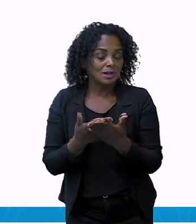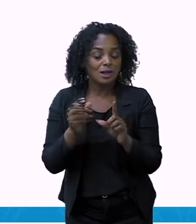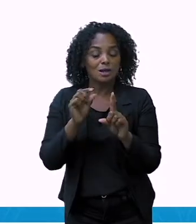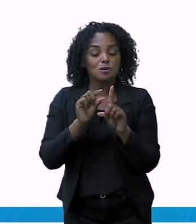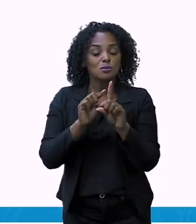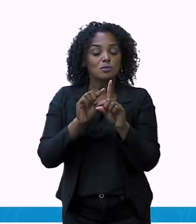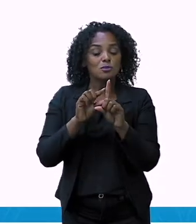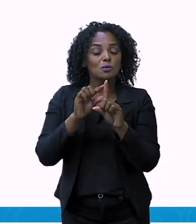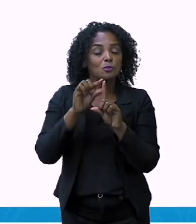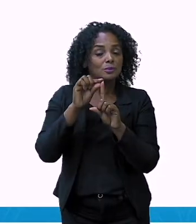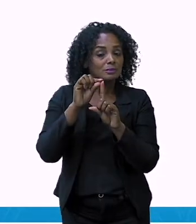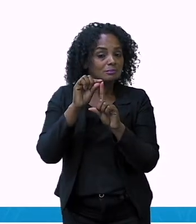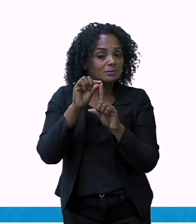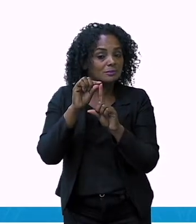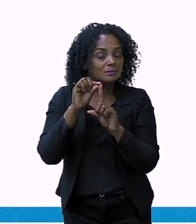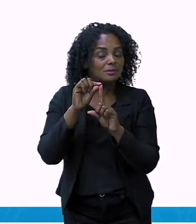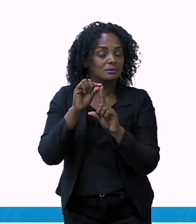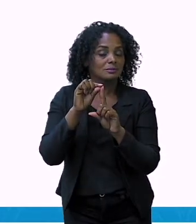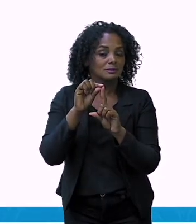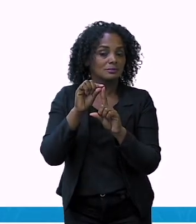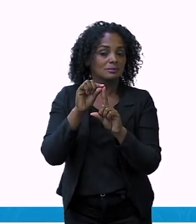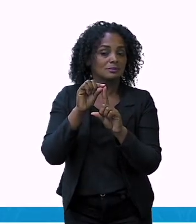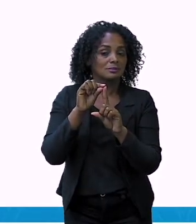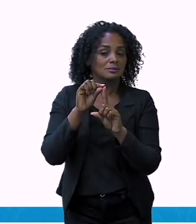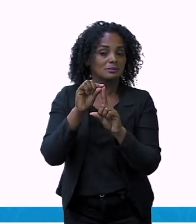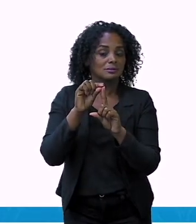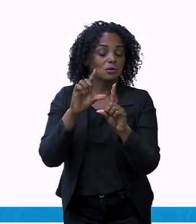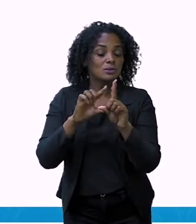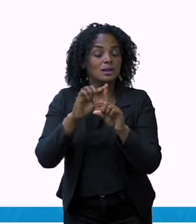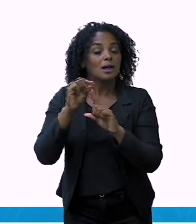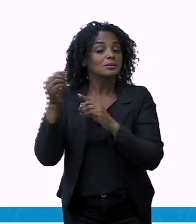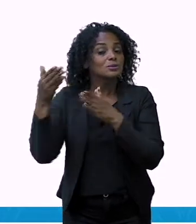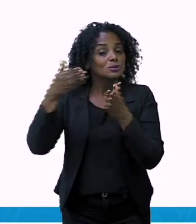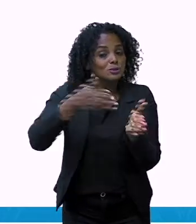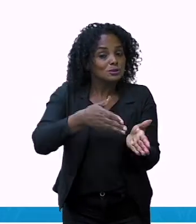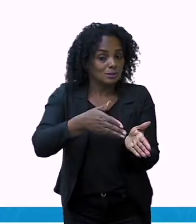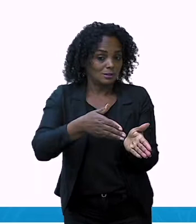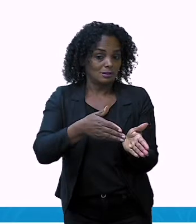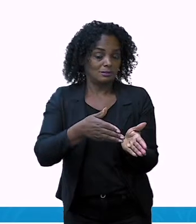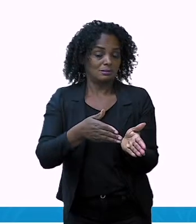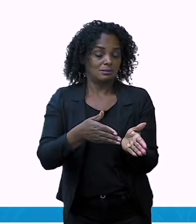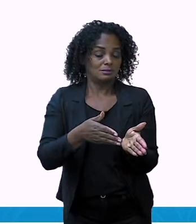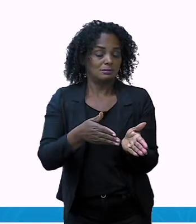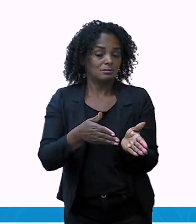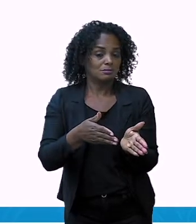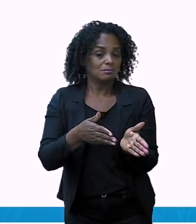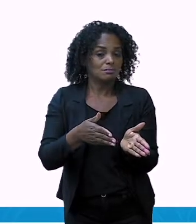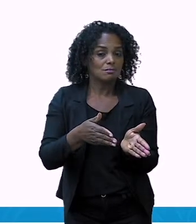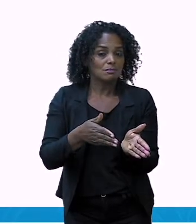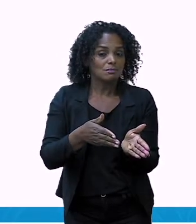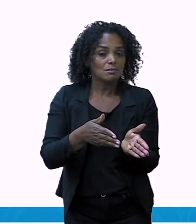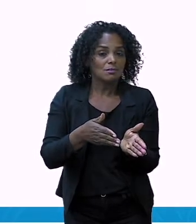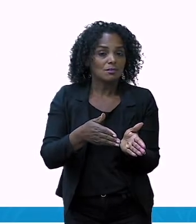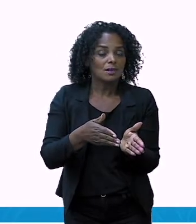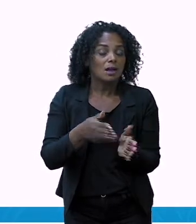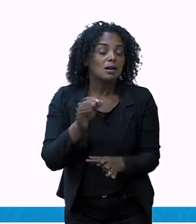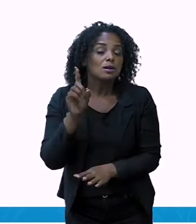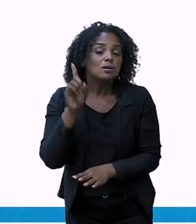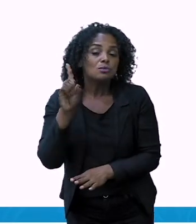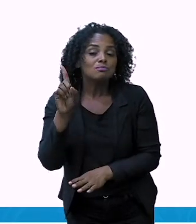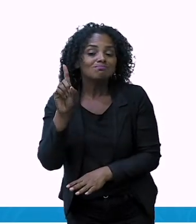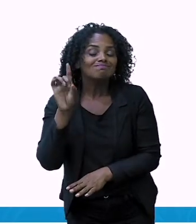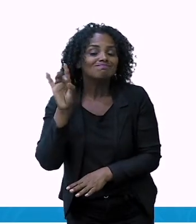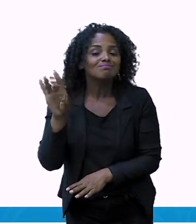A unidade já chegou. Por quê? Como entra um de cada vez? Então,